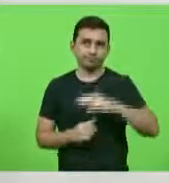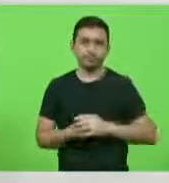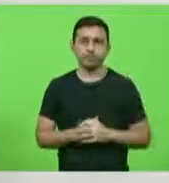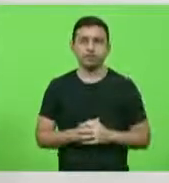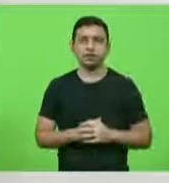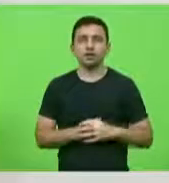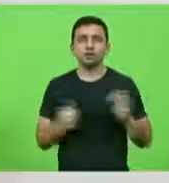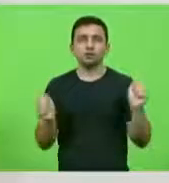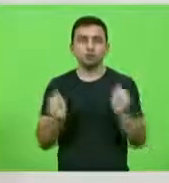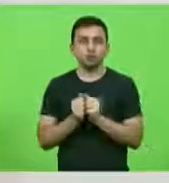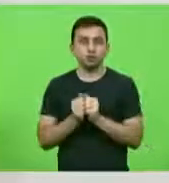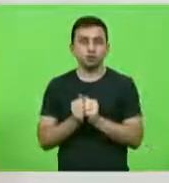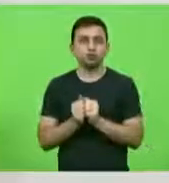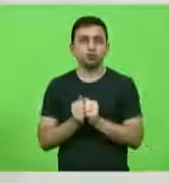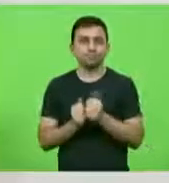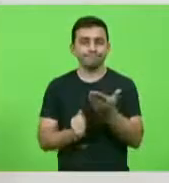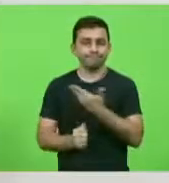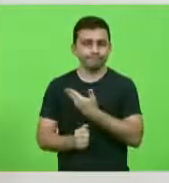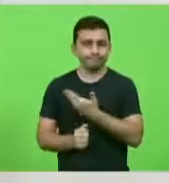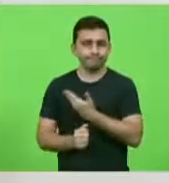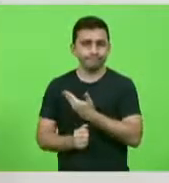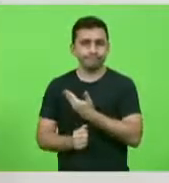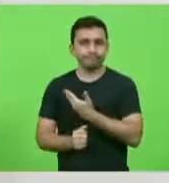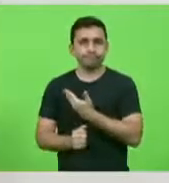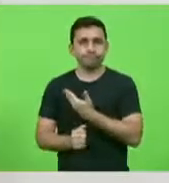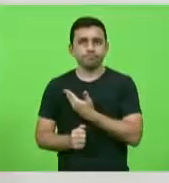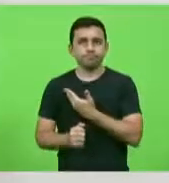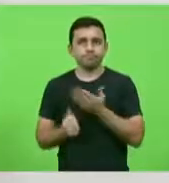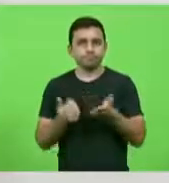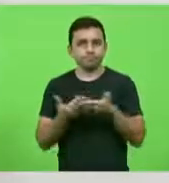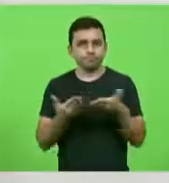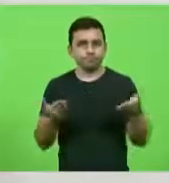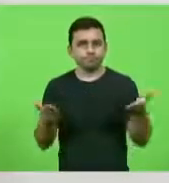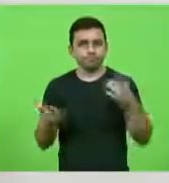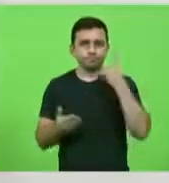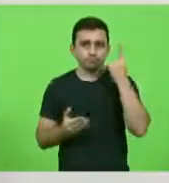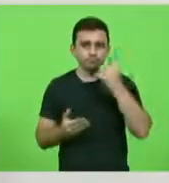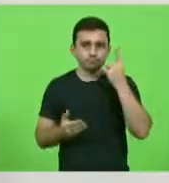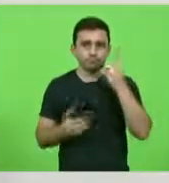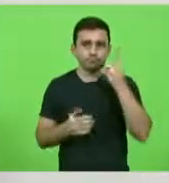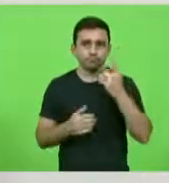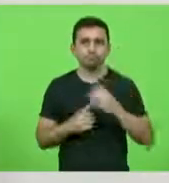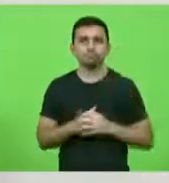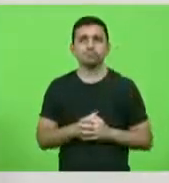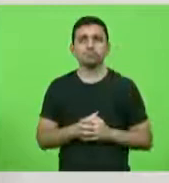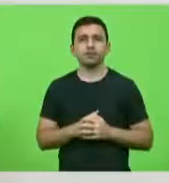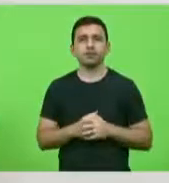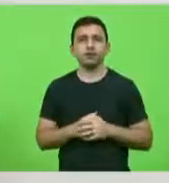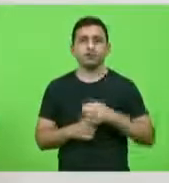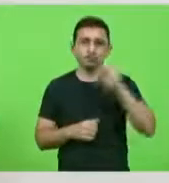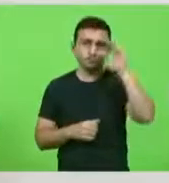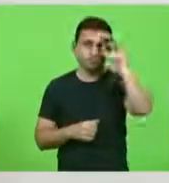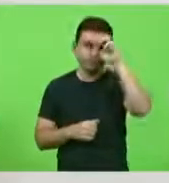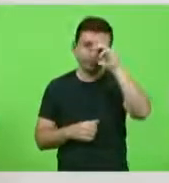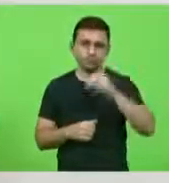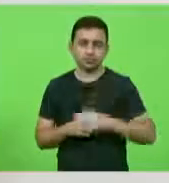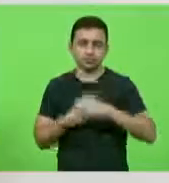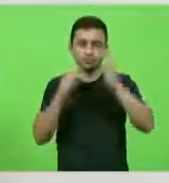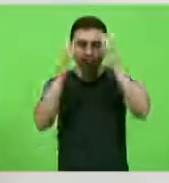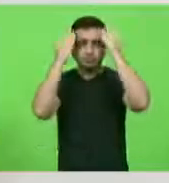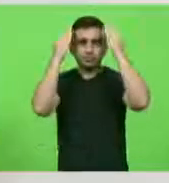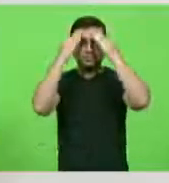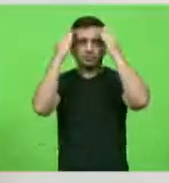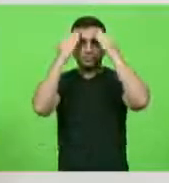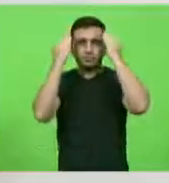junto com os colegas parlamentares Marcos Vieira, Zé Milton Schaeffer,